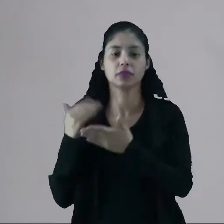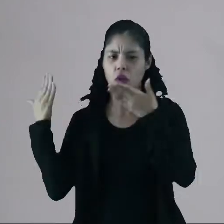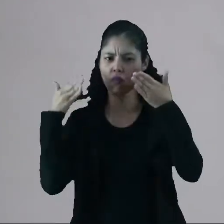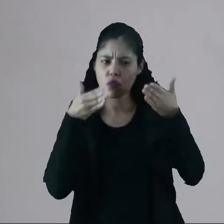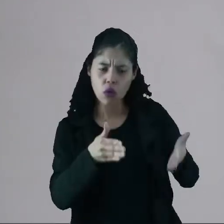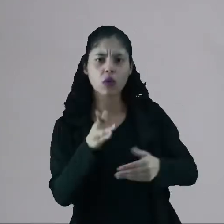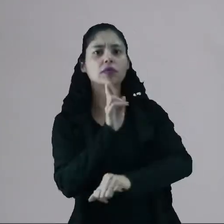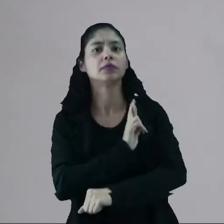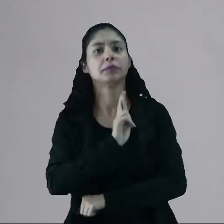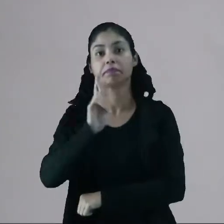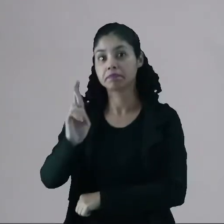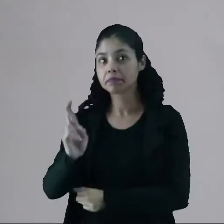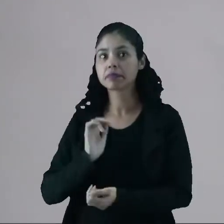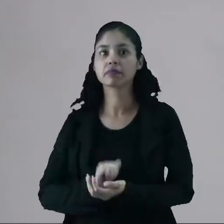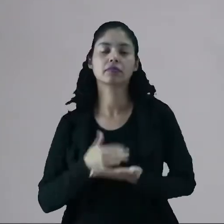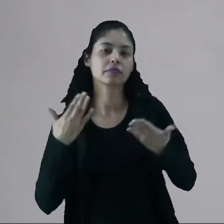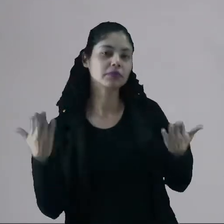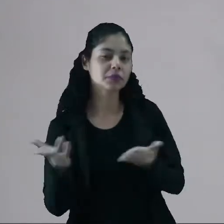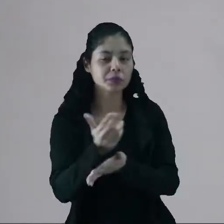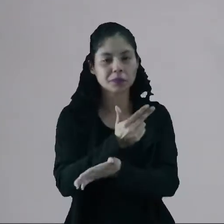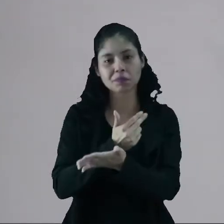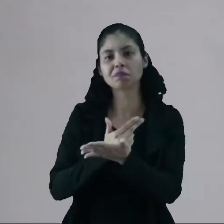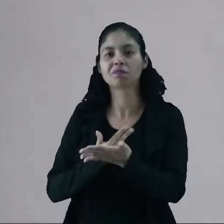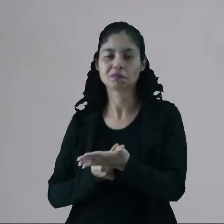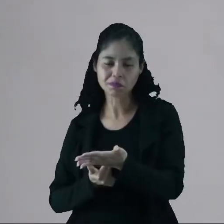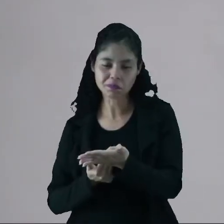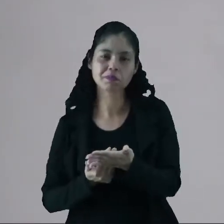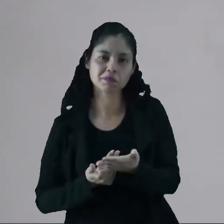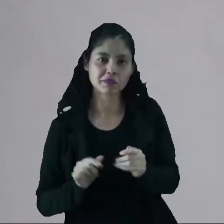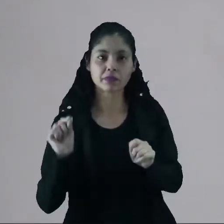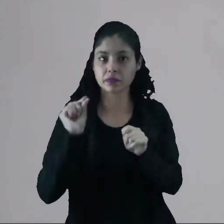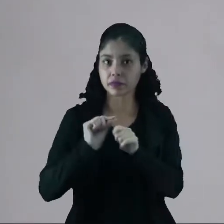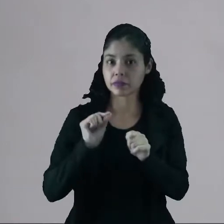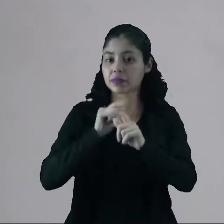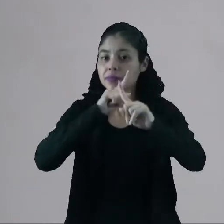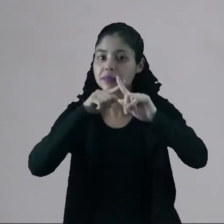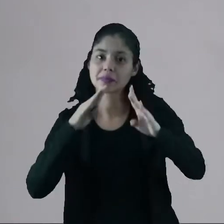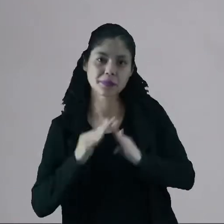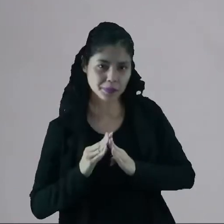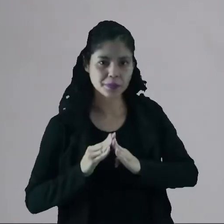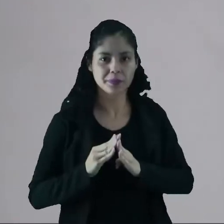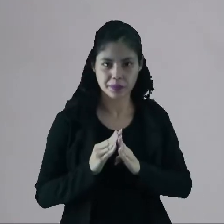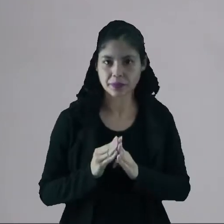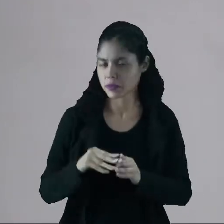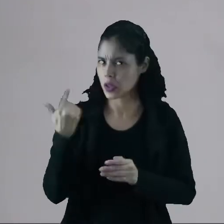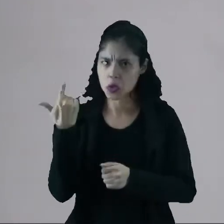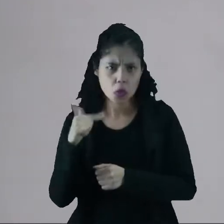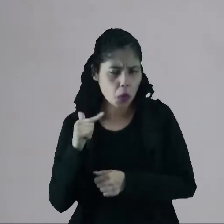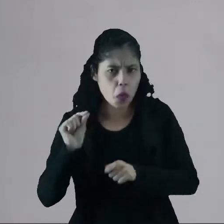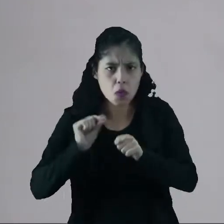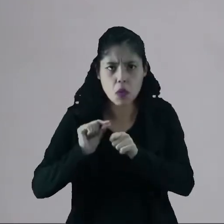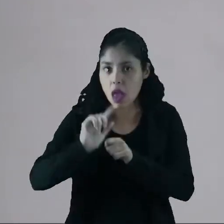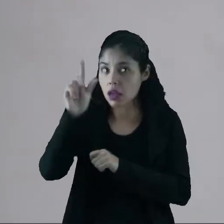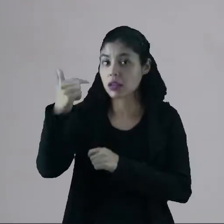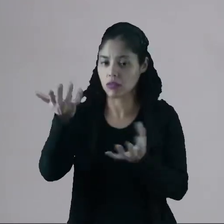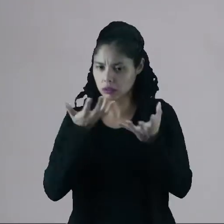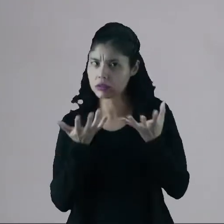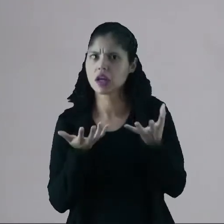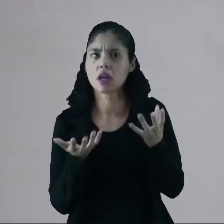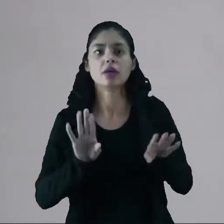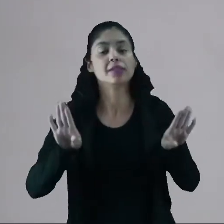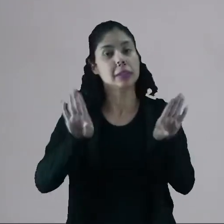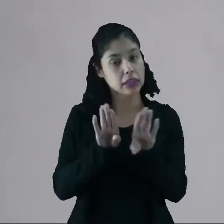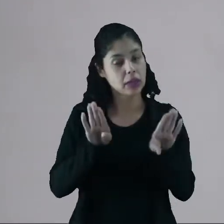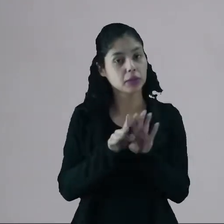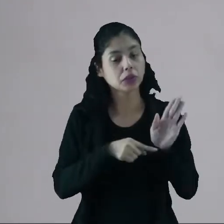focado na religião. Então, os artistas, eles eram empregados da igreja, eles não faziam aquilo que eles queriam,